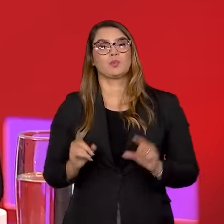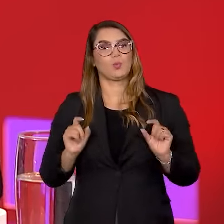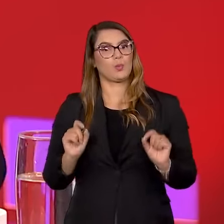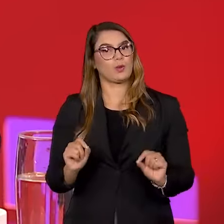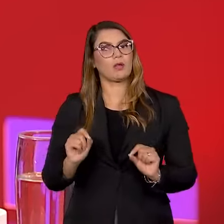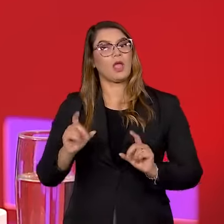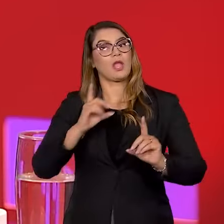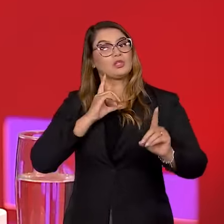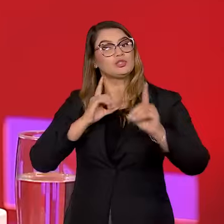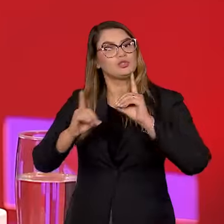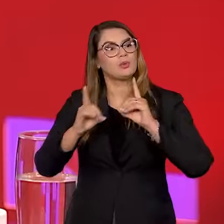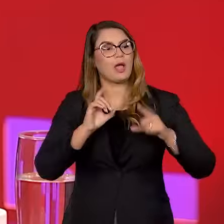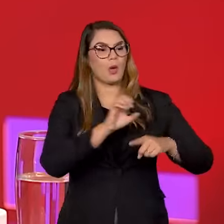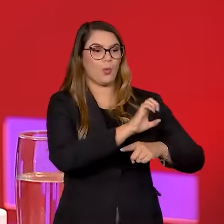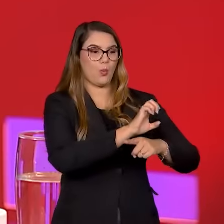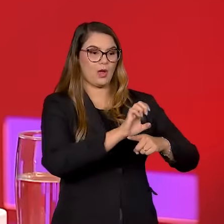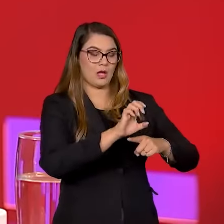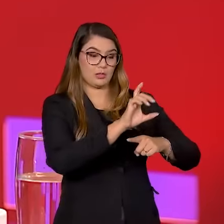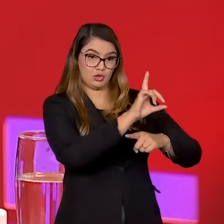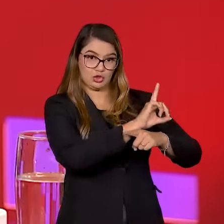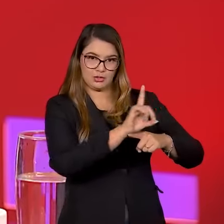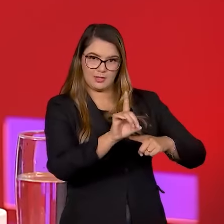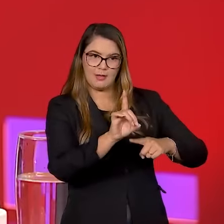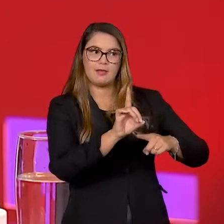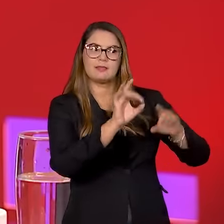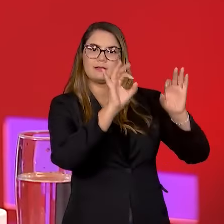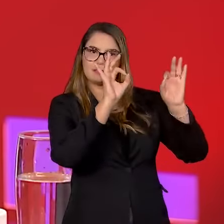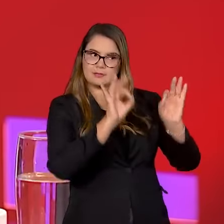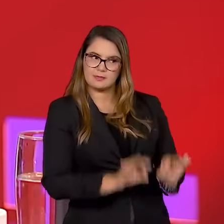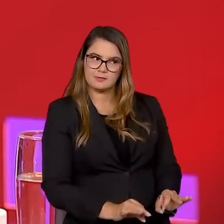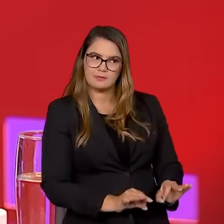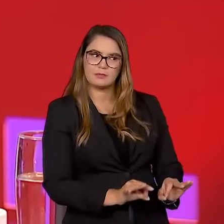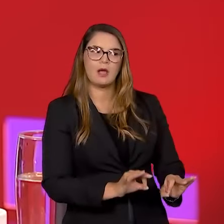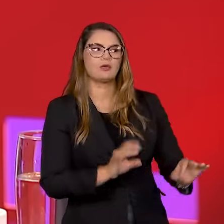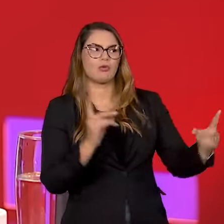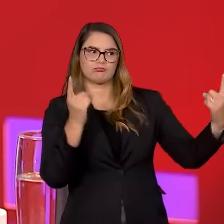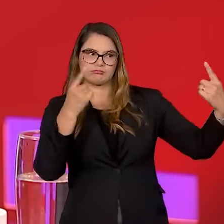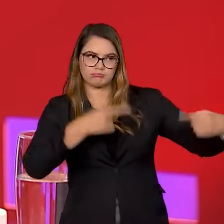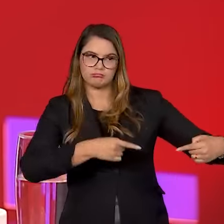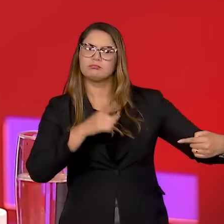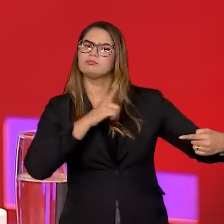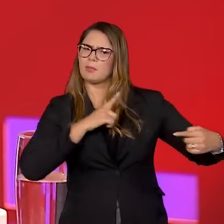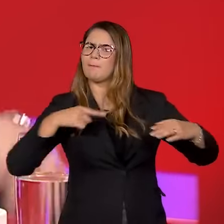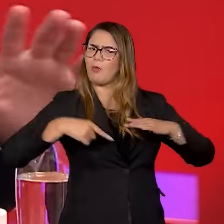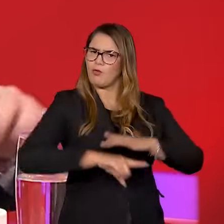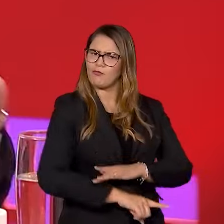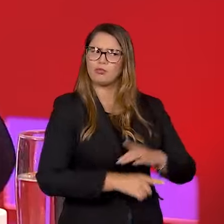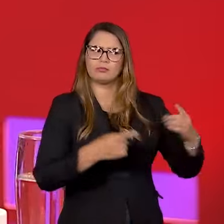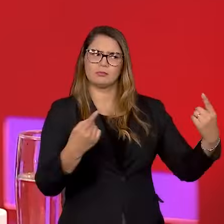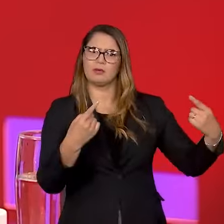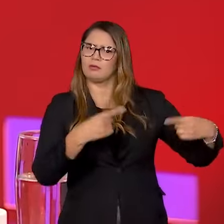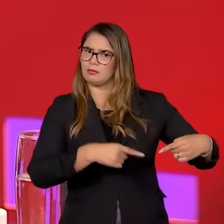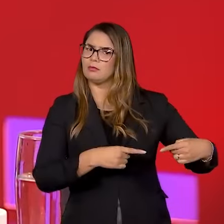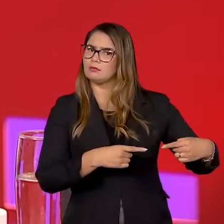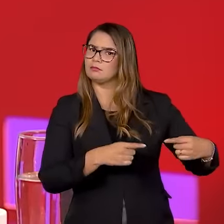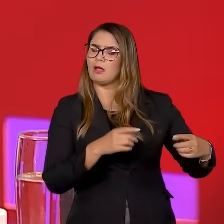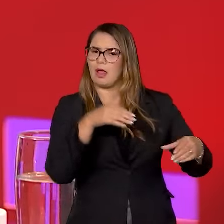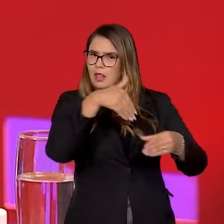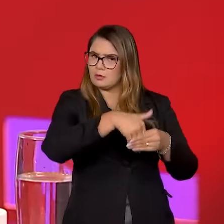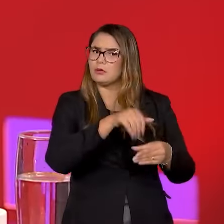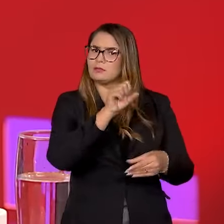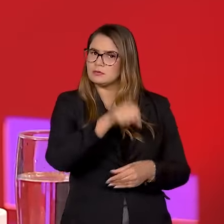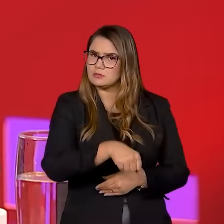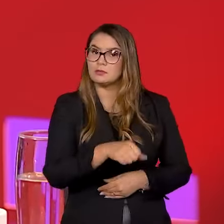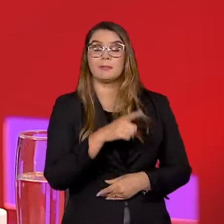é dialogar com a direita civilizada, com quem a gente pode ter divergências e tem divergências profundas, inclusive embates eleitorais.